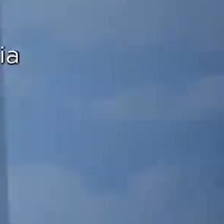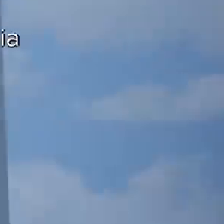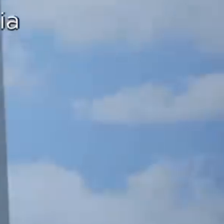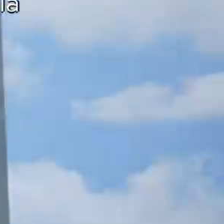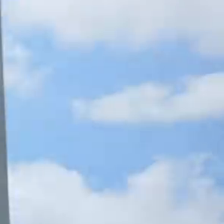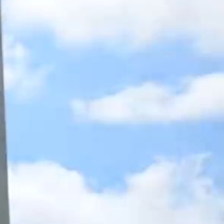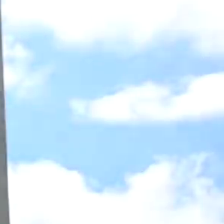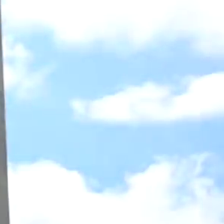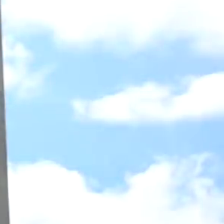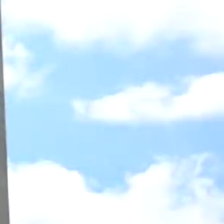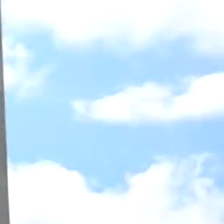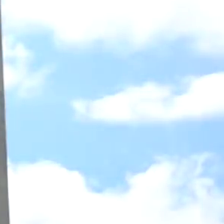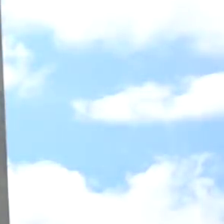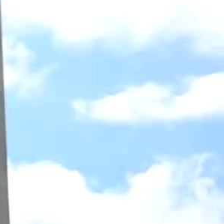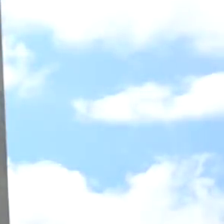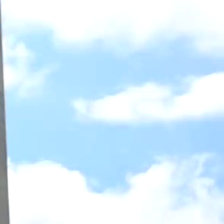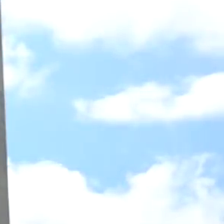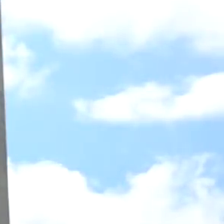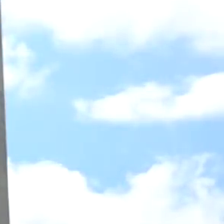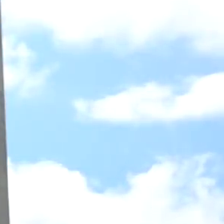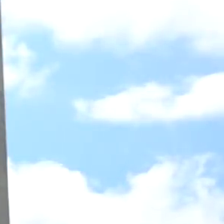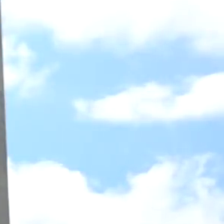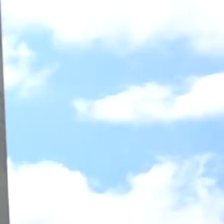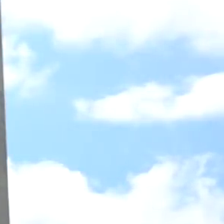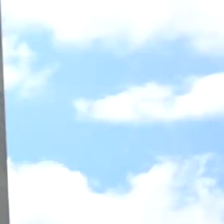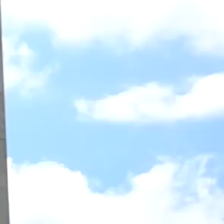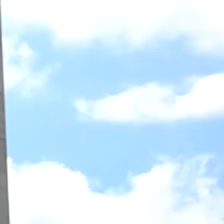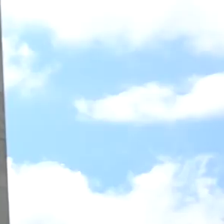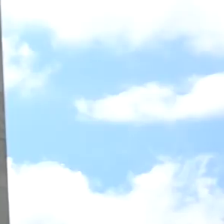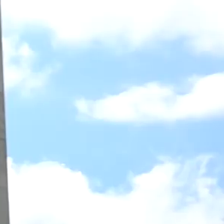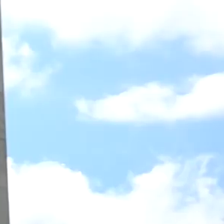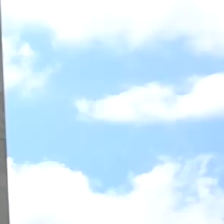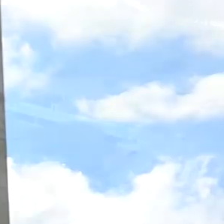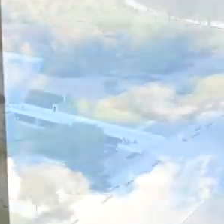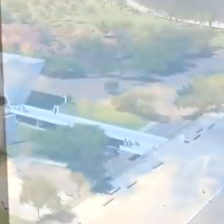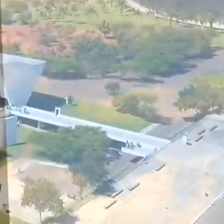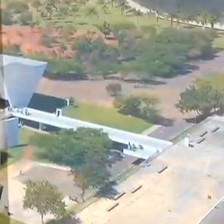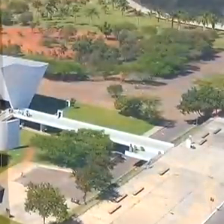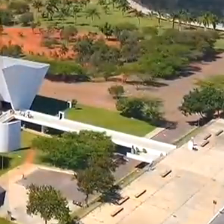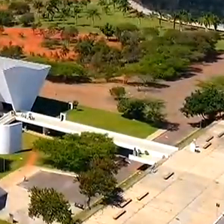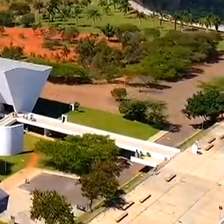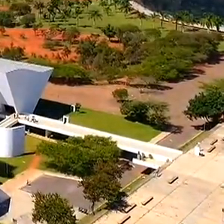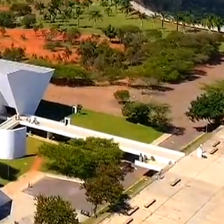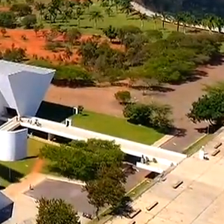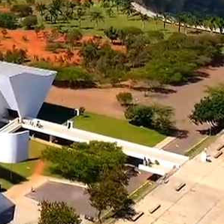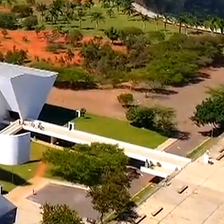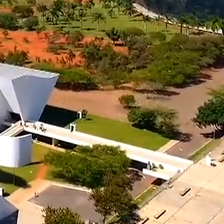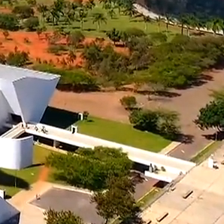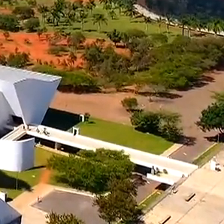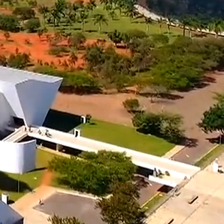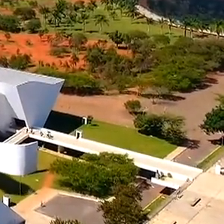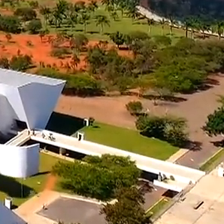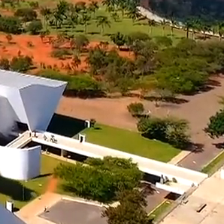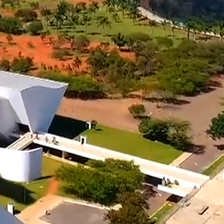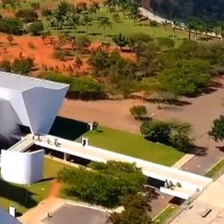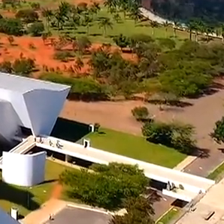E amanhã, na próxima reportagem sobre E